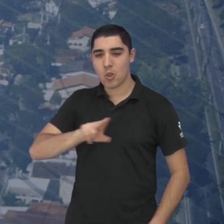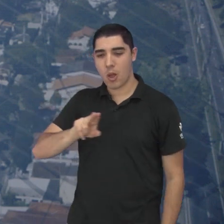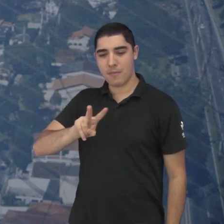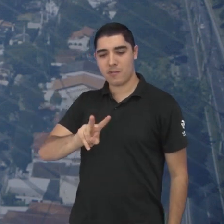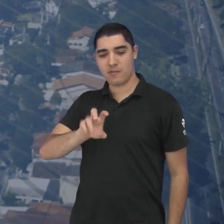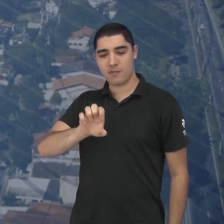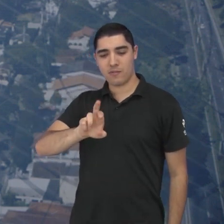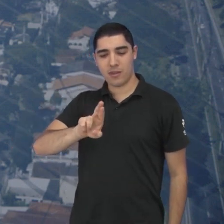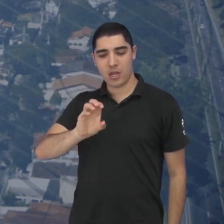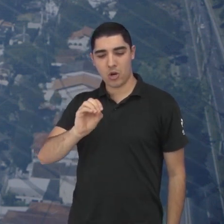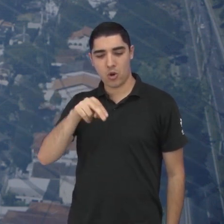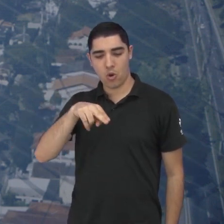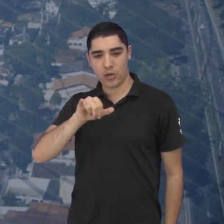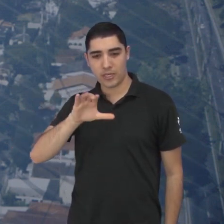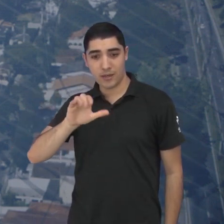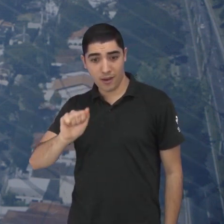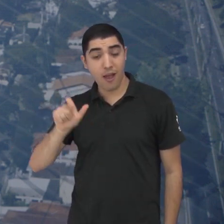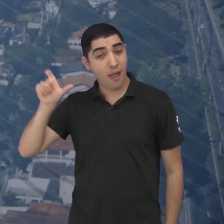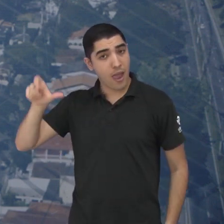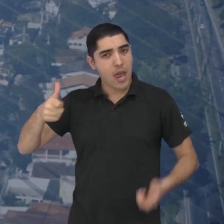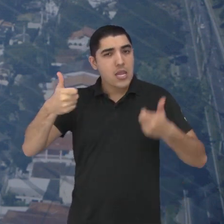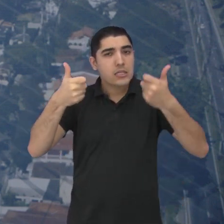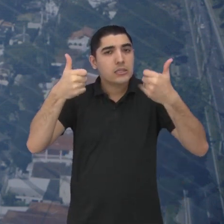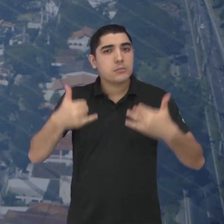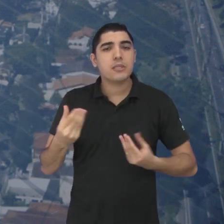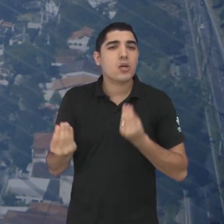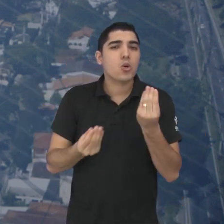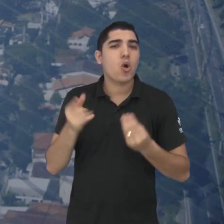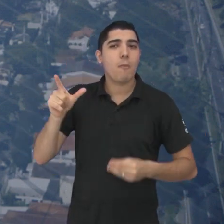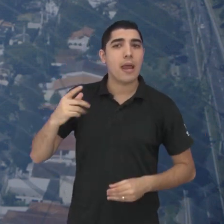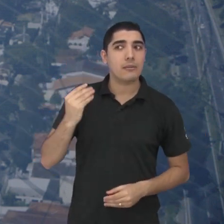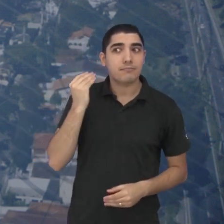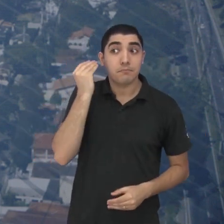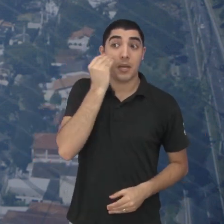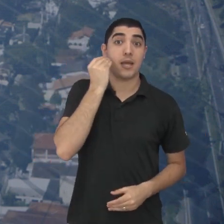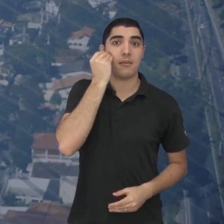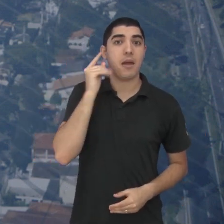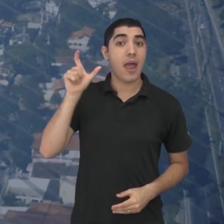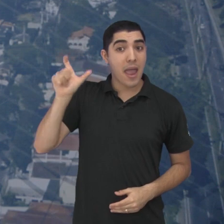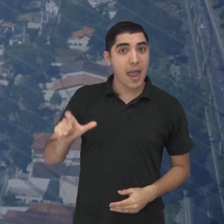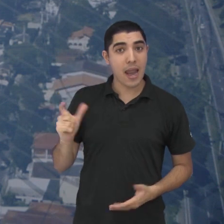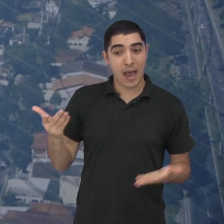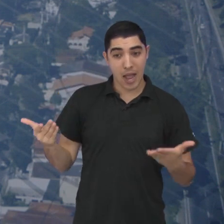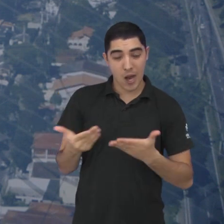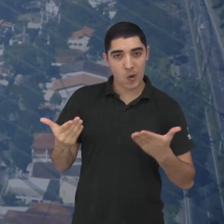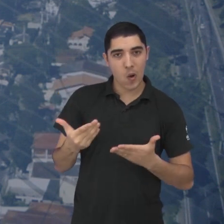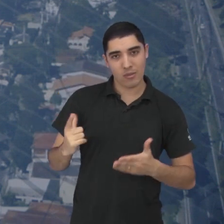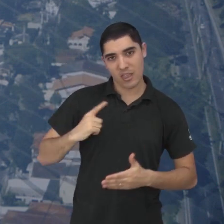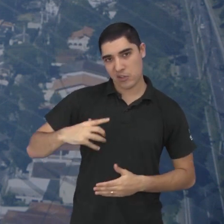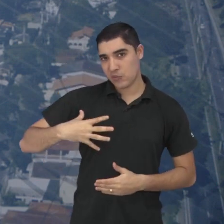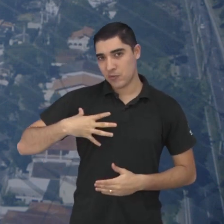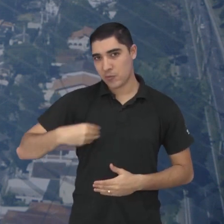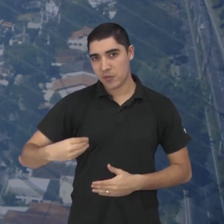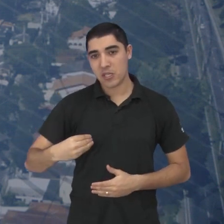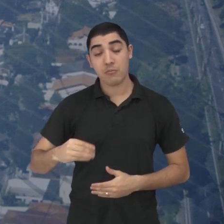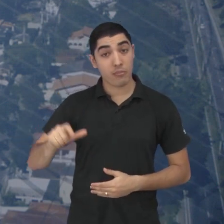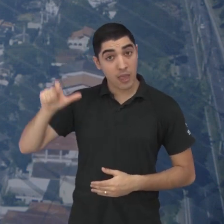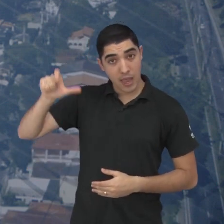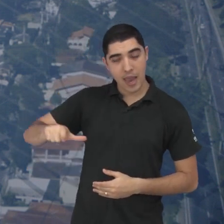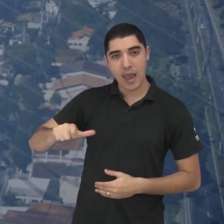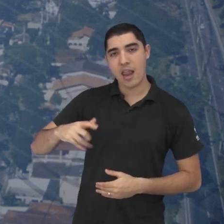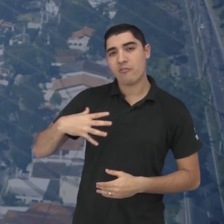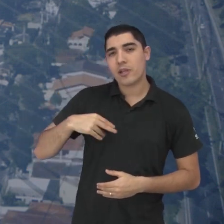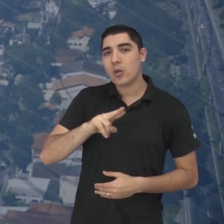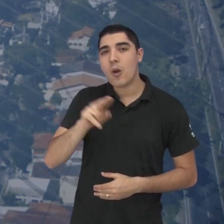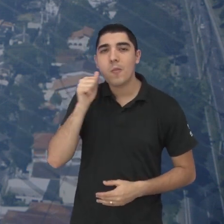um pouquinho da realidade dela, de como foi vivenciar, como foi e está sendo vivenciar a maternidade. Ela é mãe da